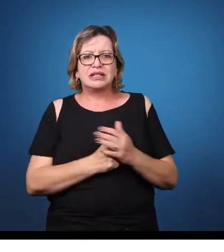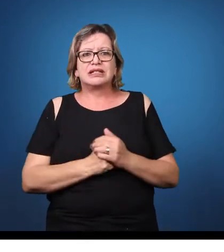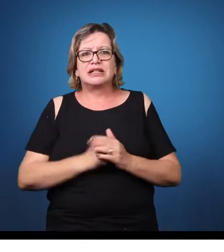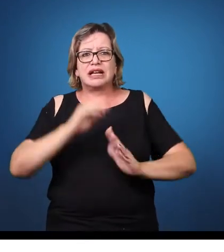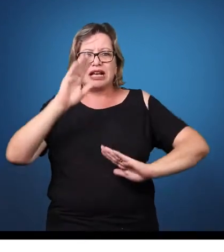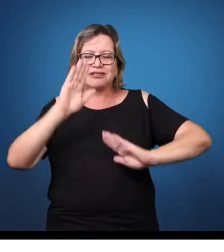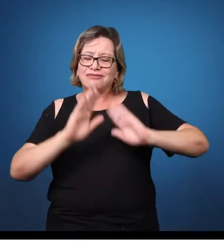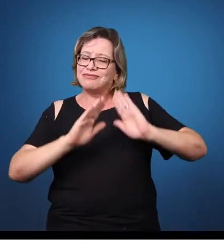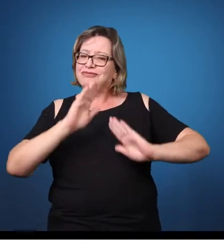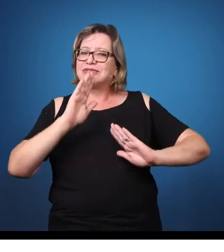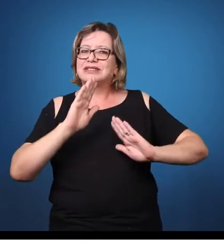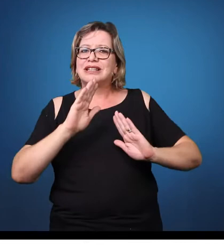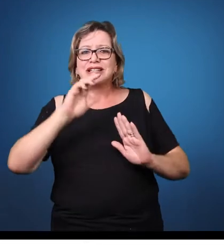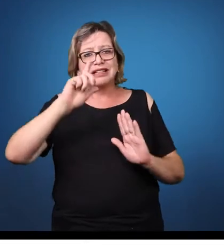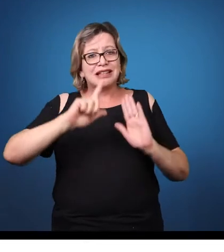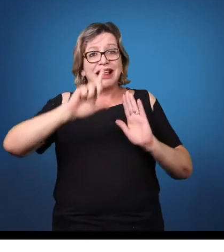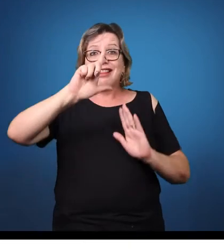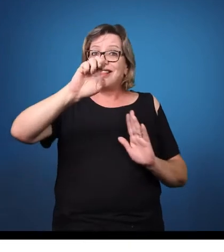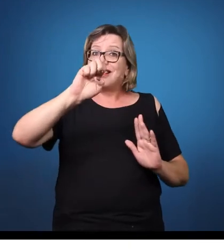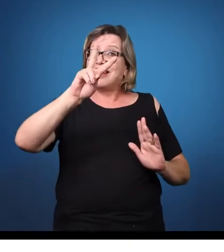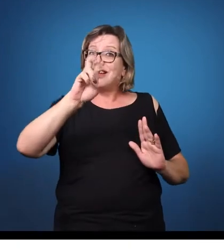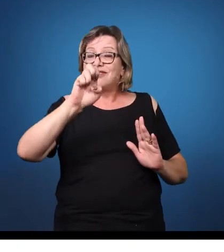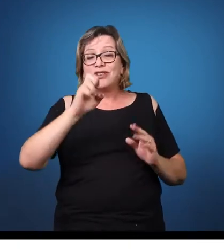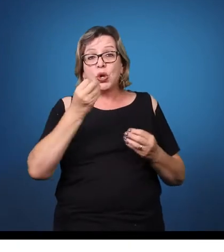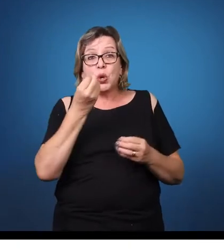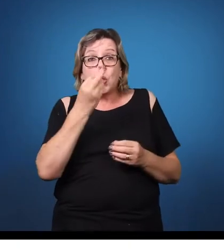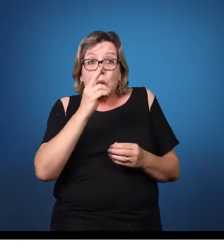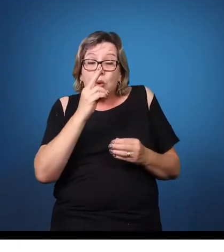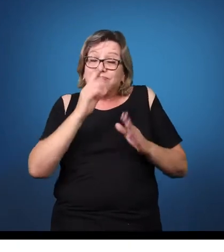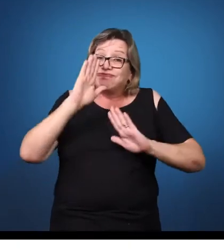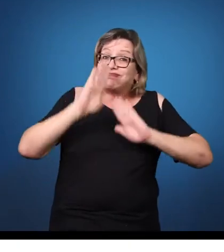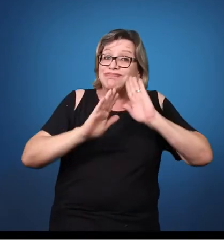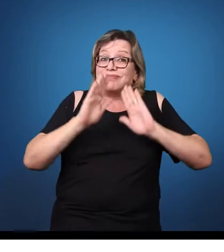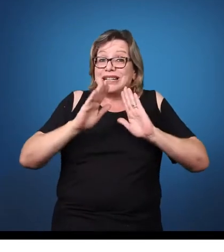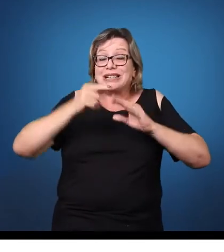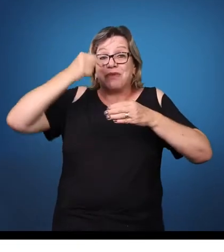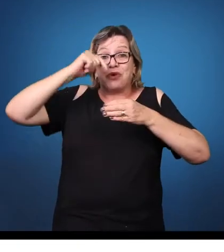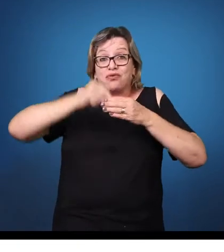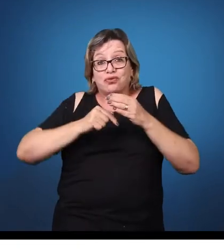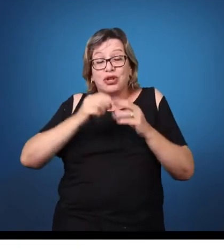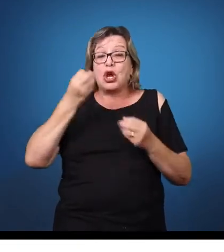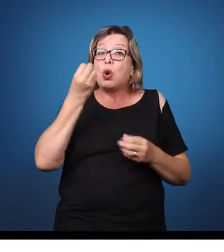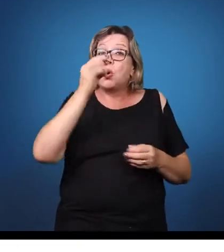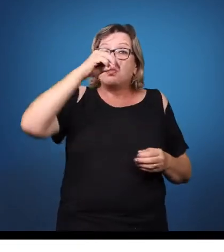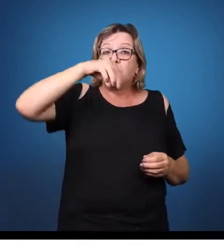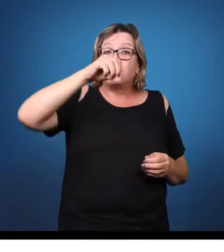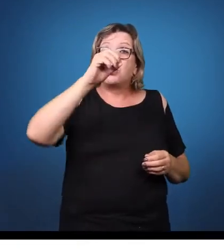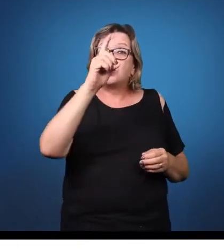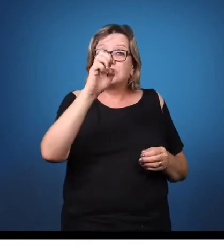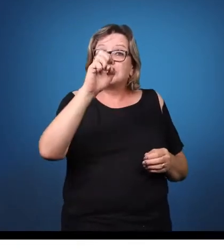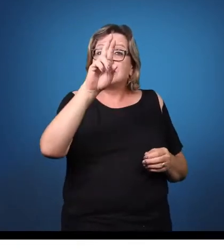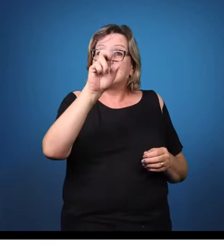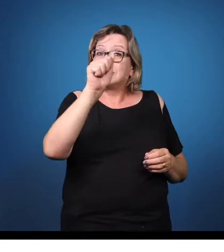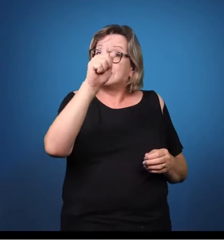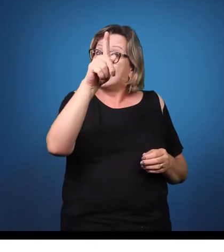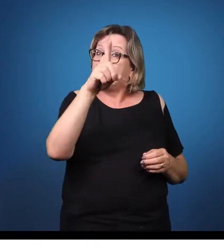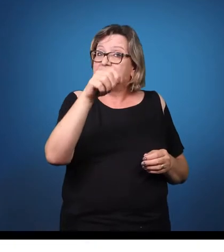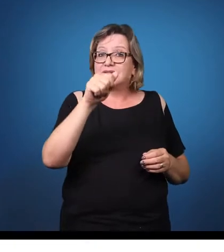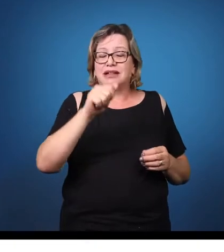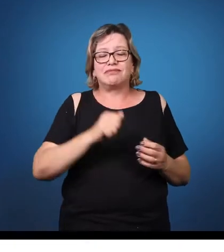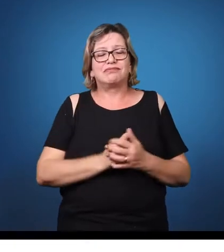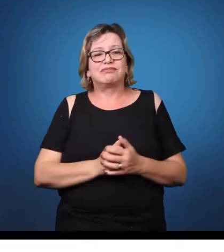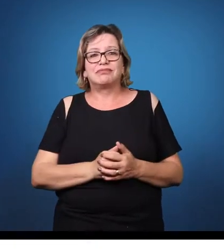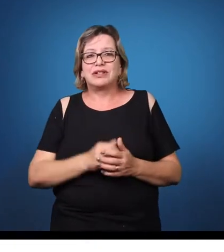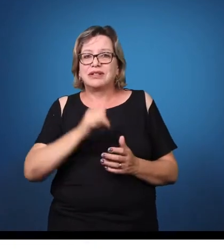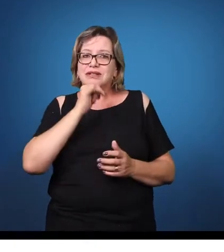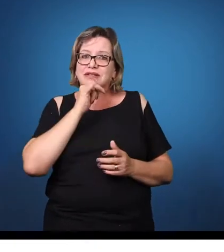meio que despercebida no trabalho, na questão social, na própria universidade. E o que acontece na